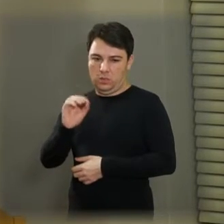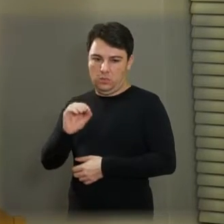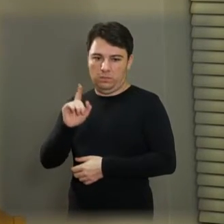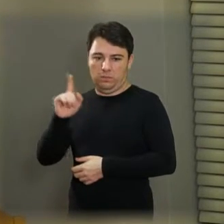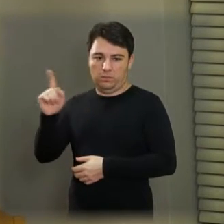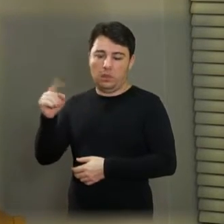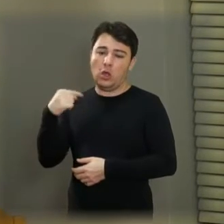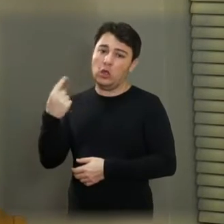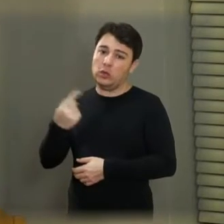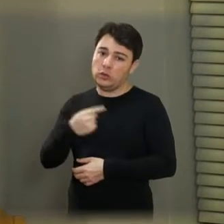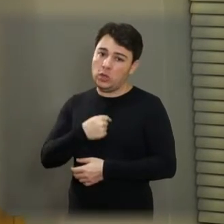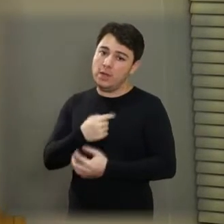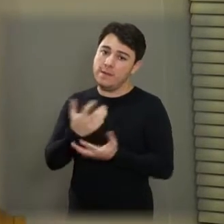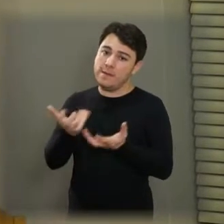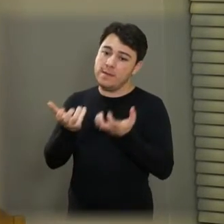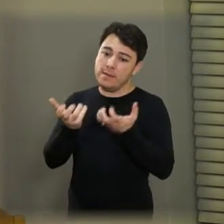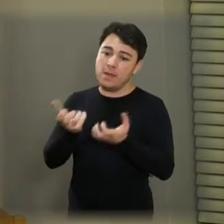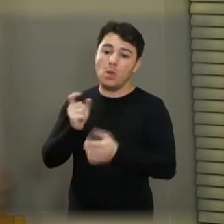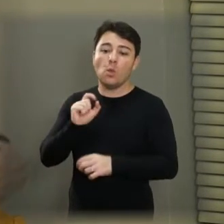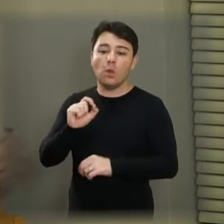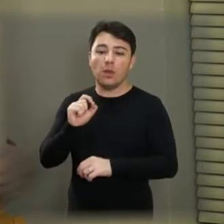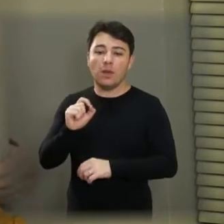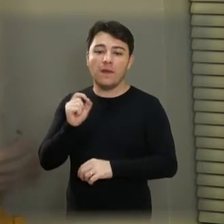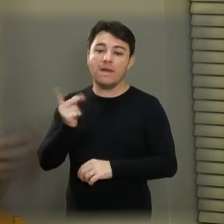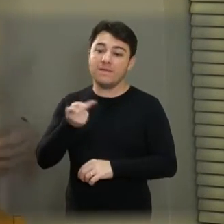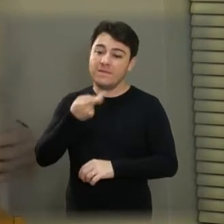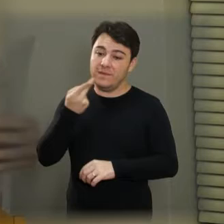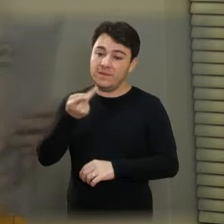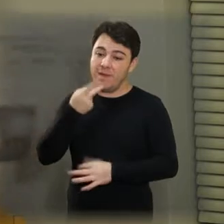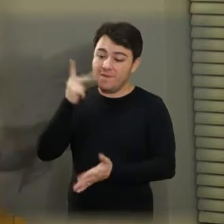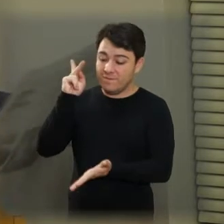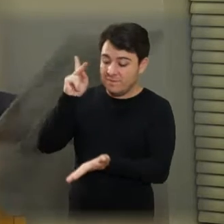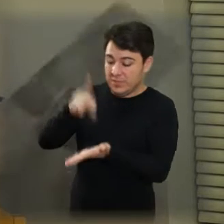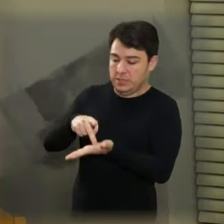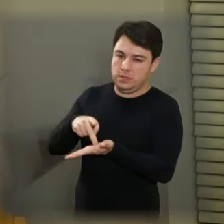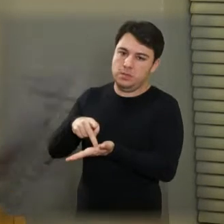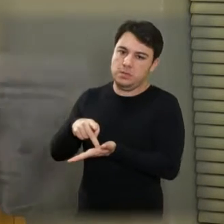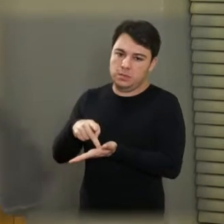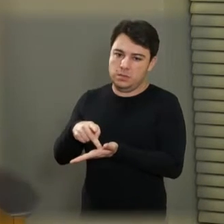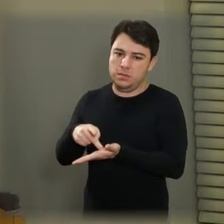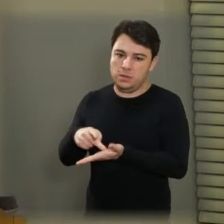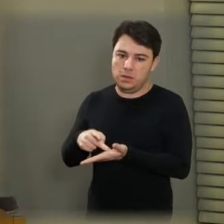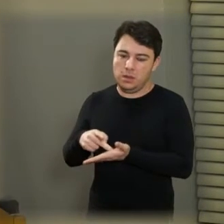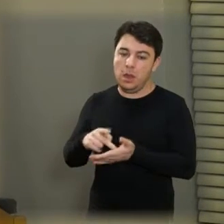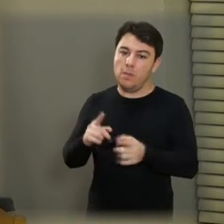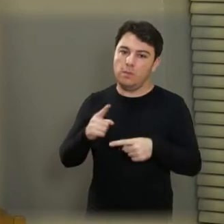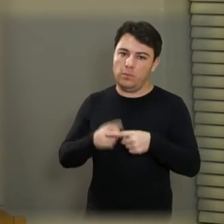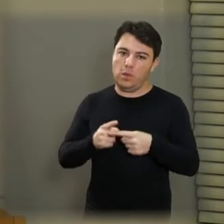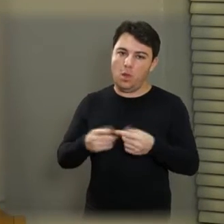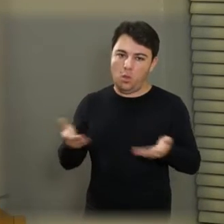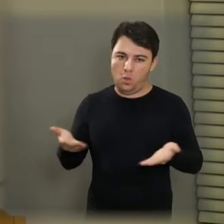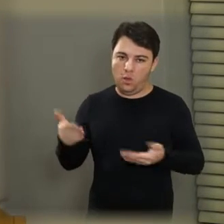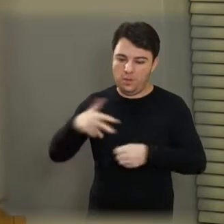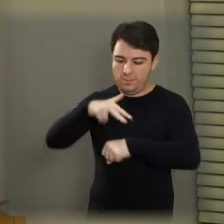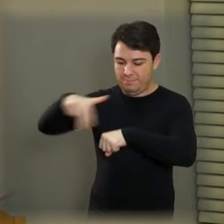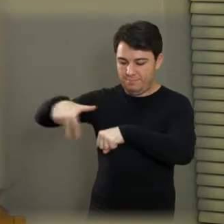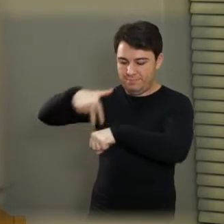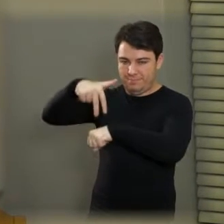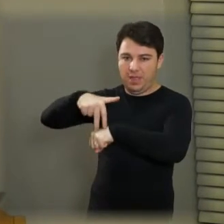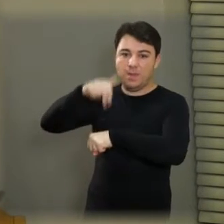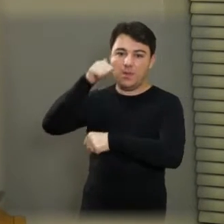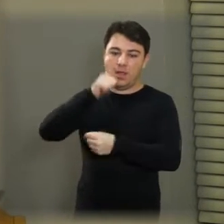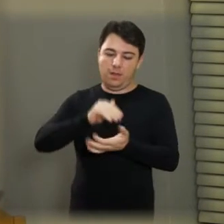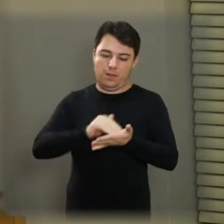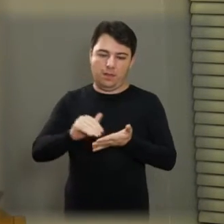Então, o a gente gostaria realmente é que fosse colocado o que é a realidade, o que a Secretaria de Saúde veio hoje aqui nessa tribuna para falar,